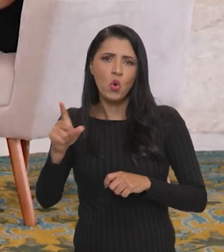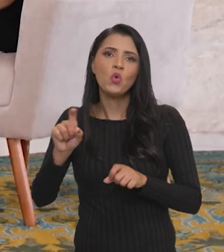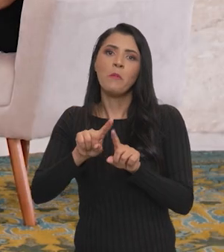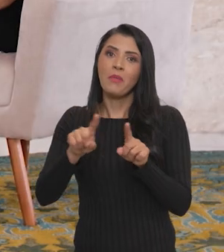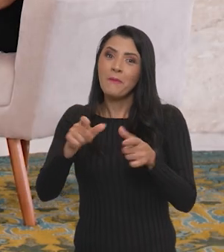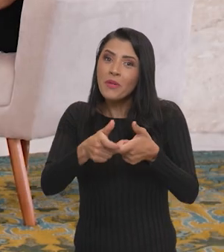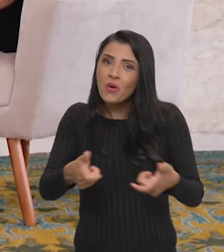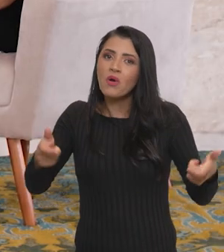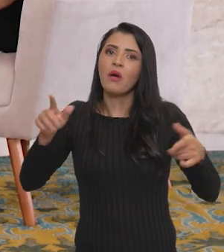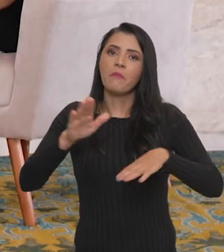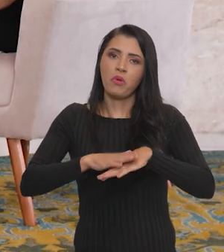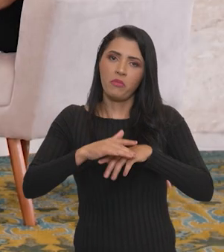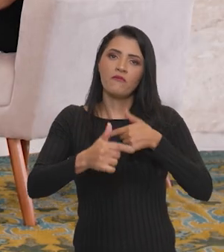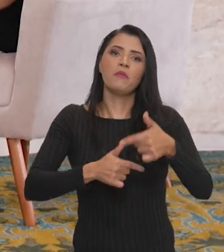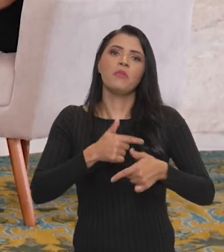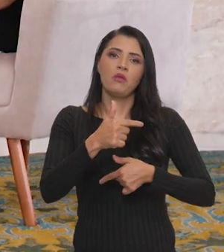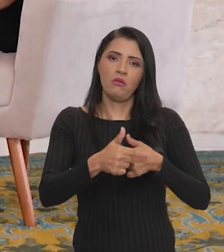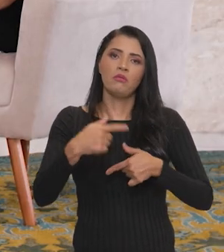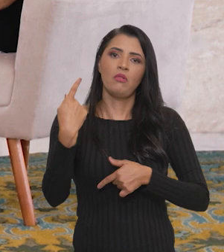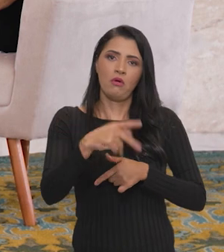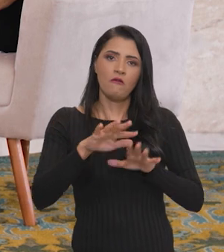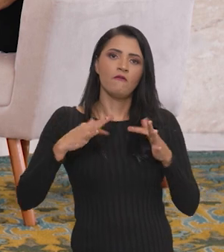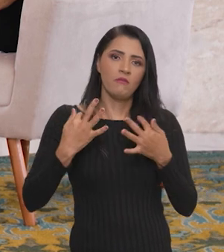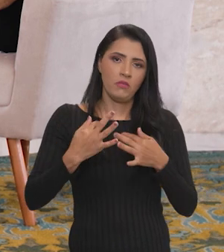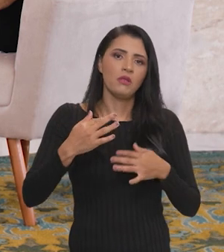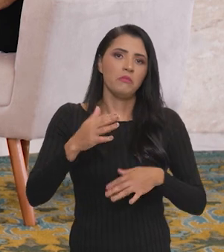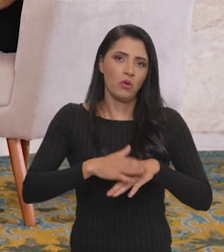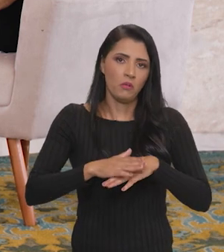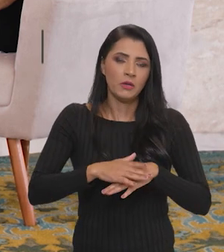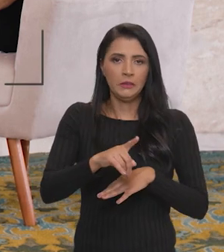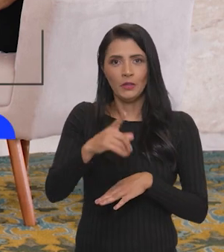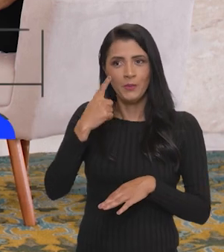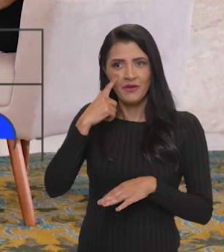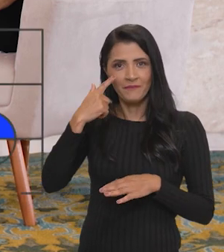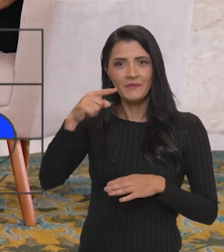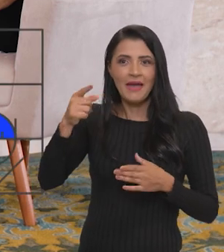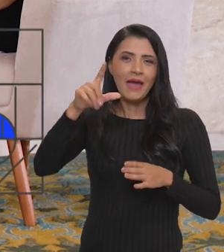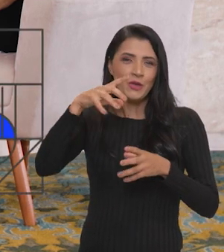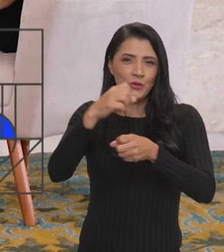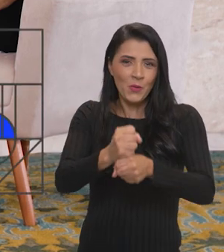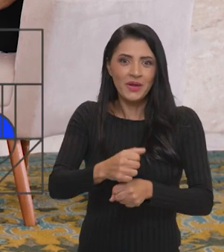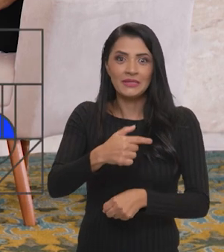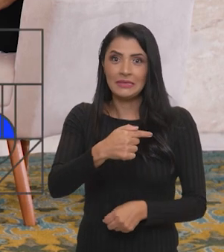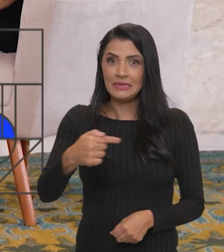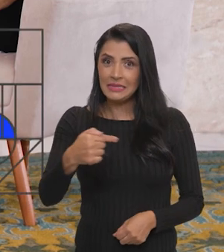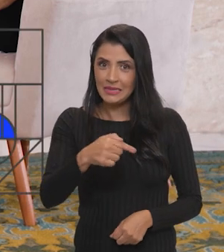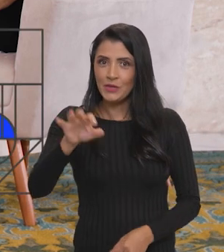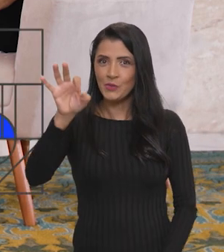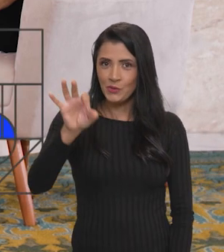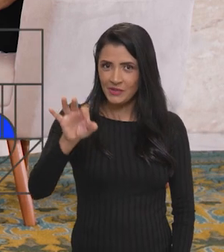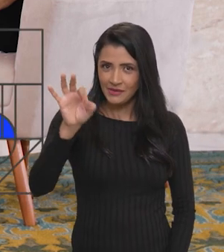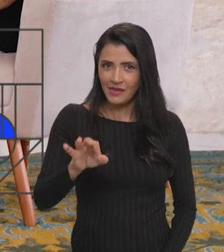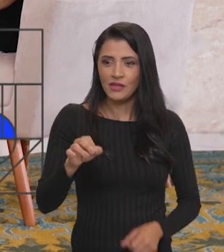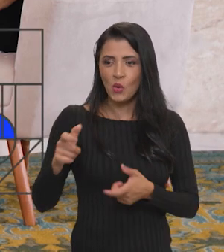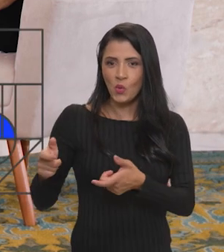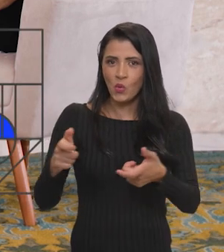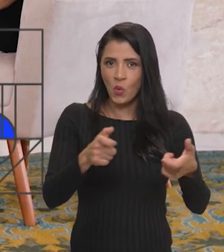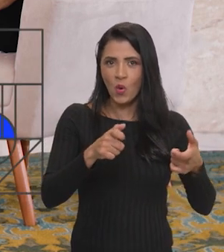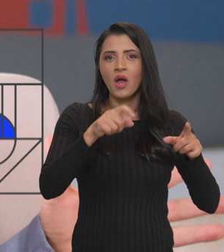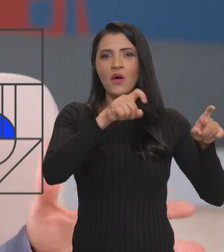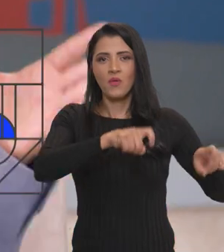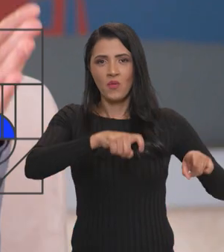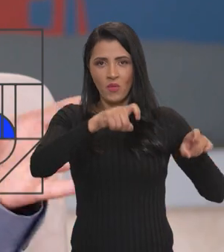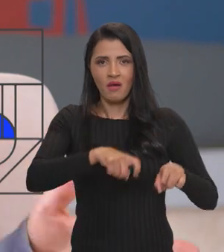maior parte dela tem que vir da própria família. Então, constitui uma agricultura familiar, só para você ter noção, 77% dos estabelecimentos